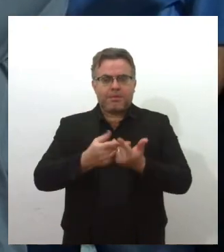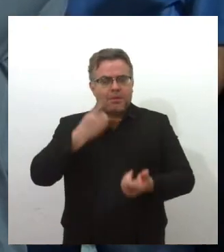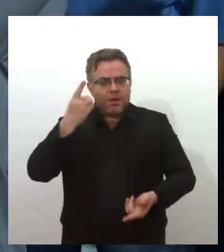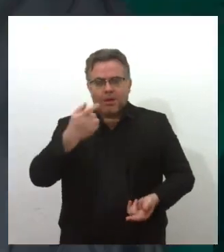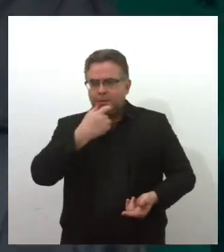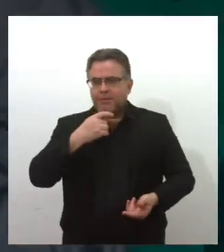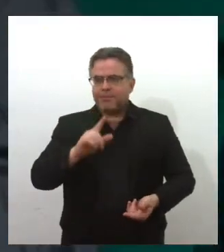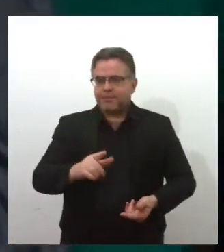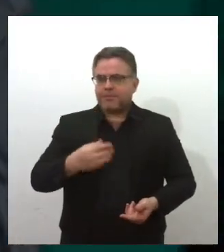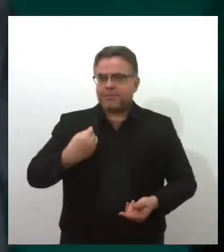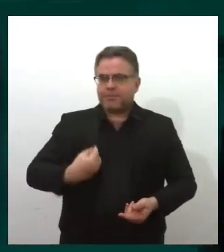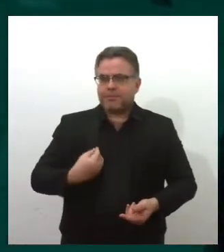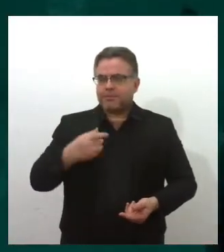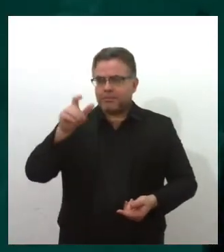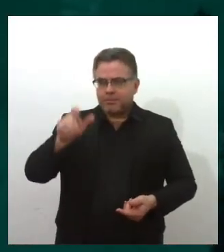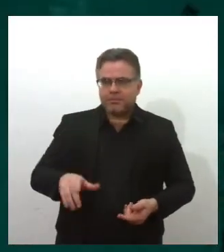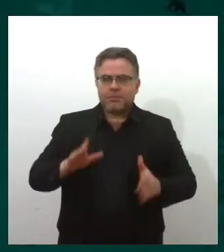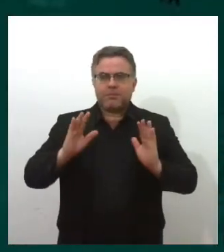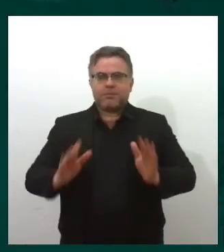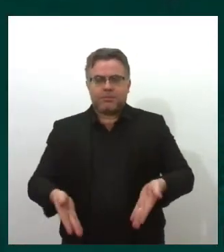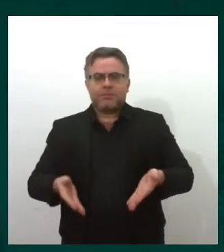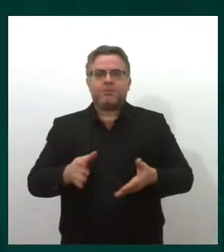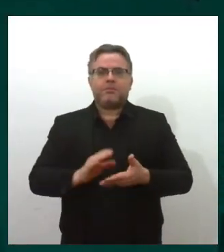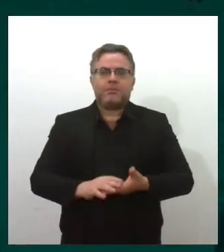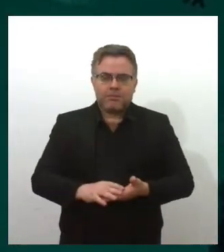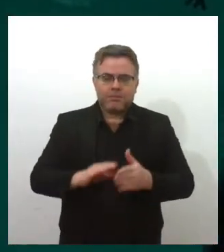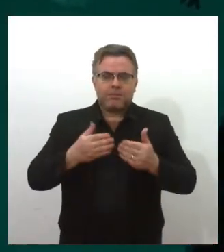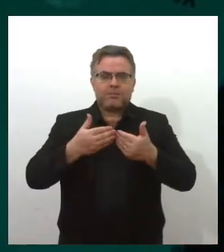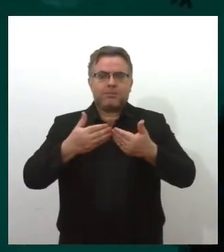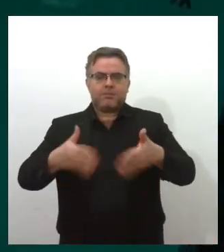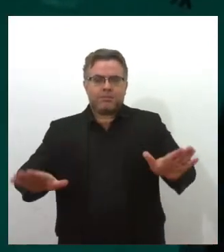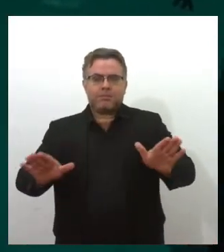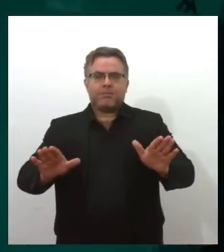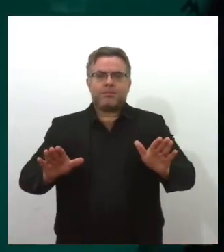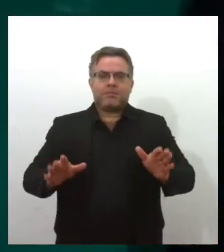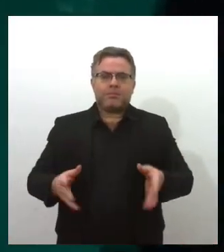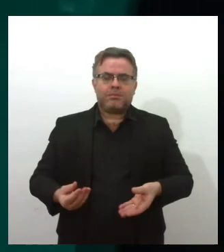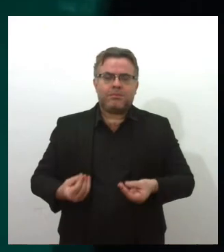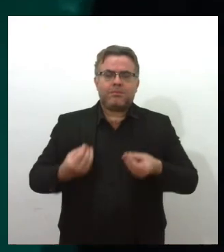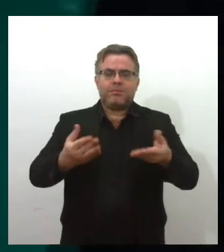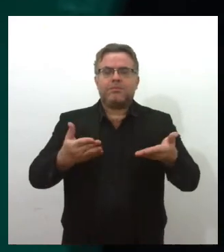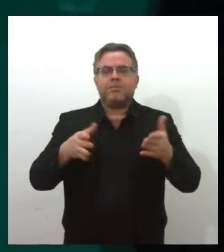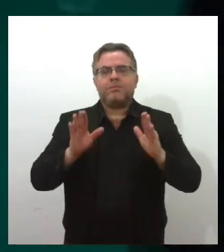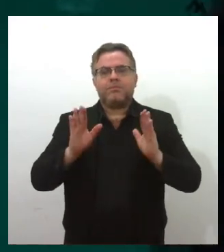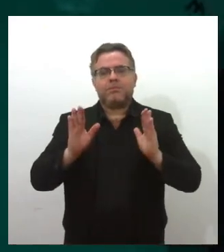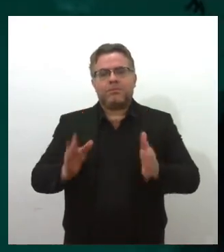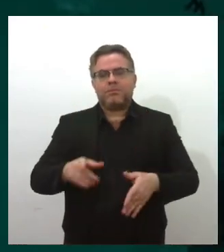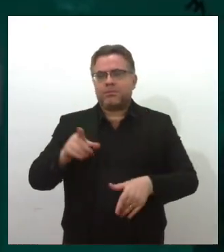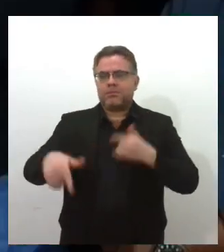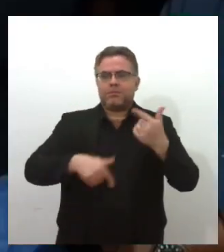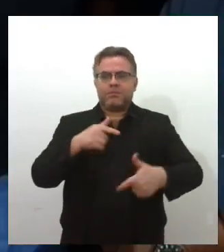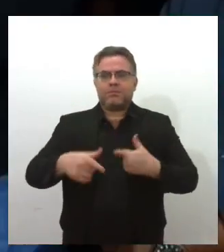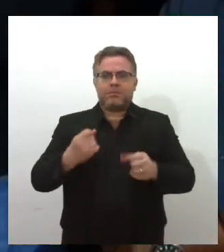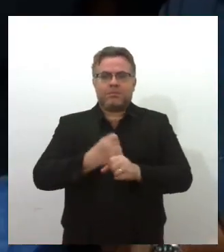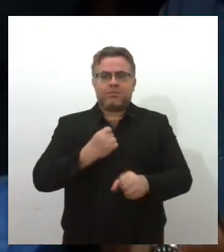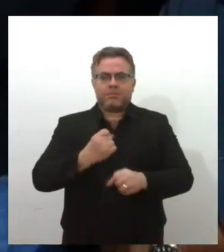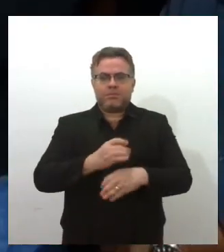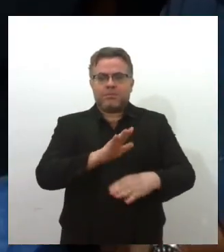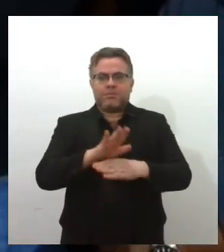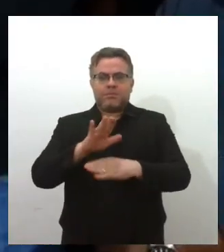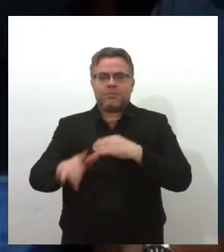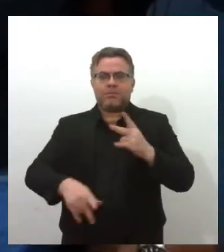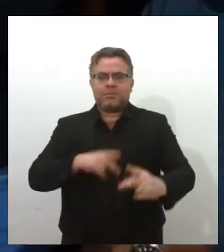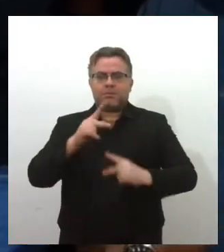deputado Luciano Bispo, participou da solenidade de entrega das obras. Para ele, o trabalho realizado vai ajudar o